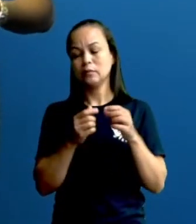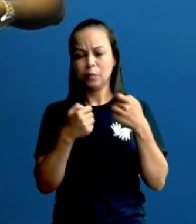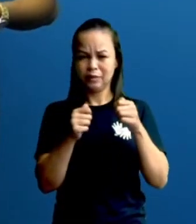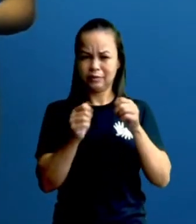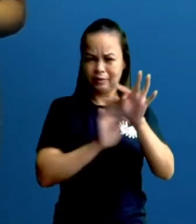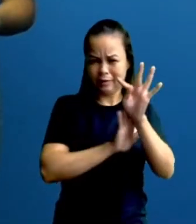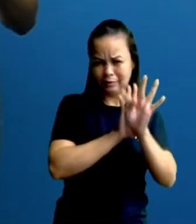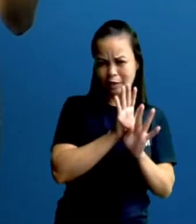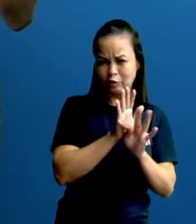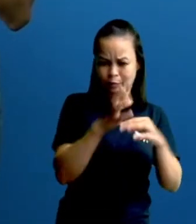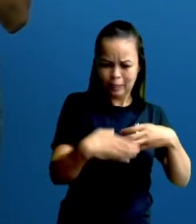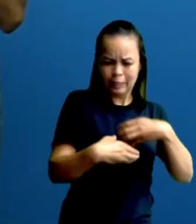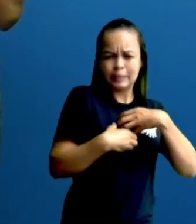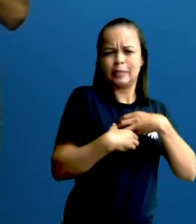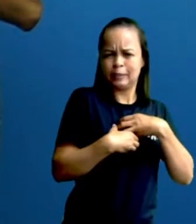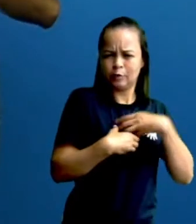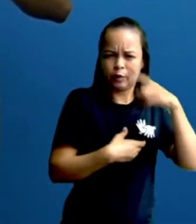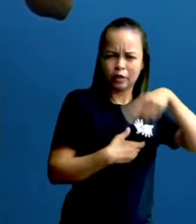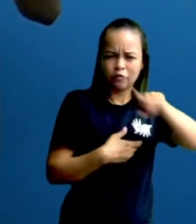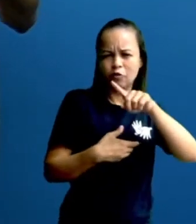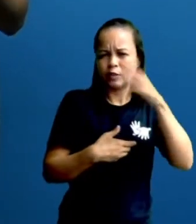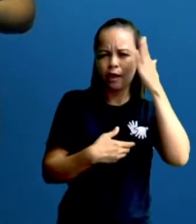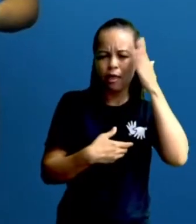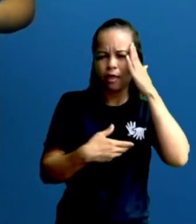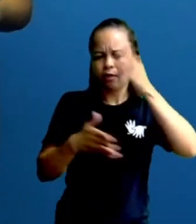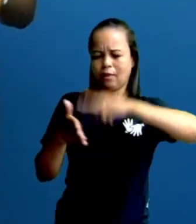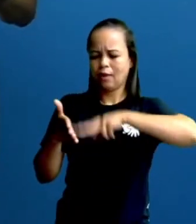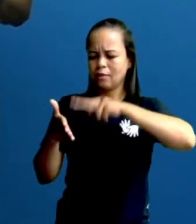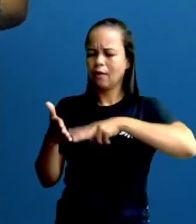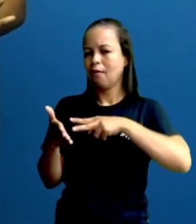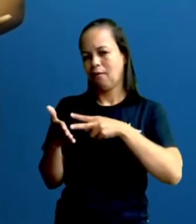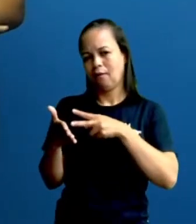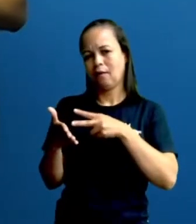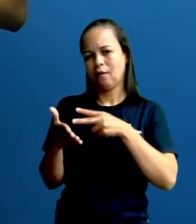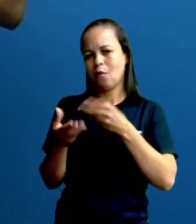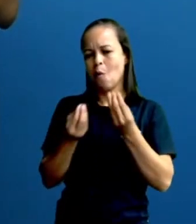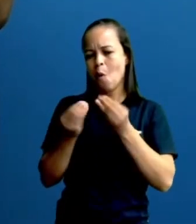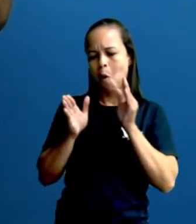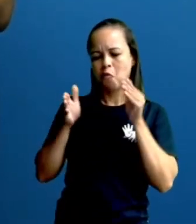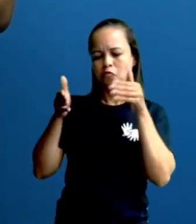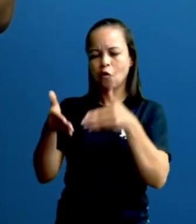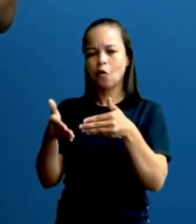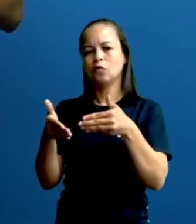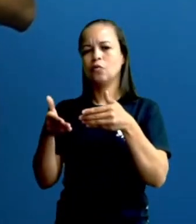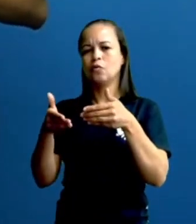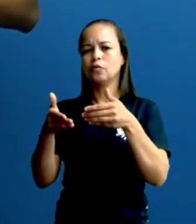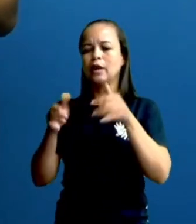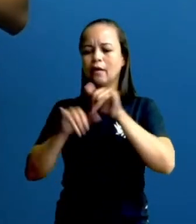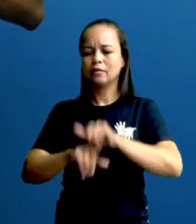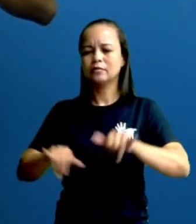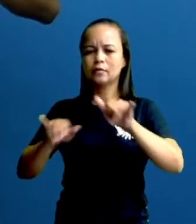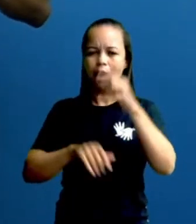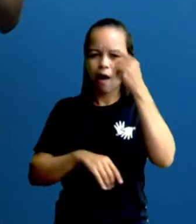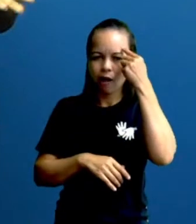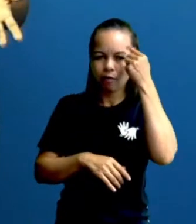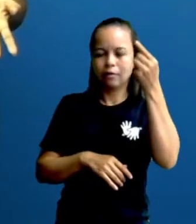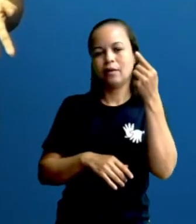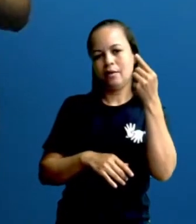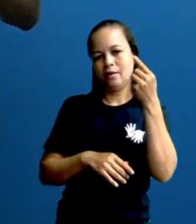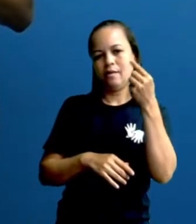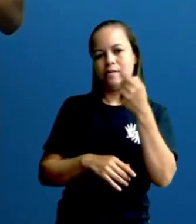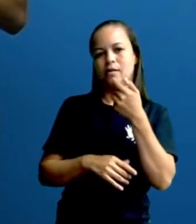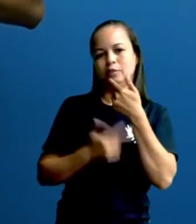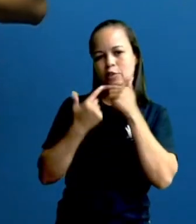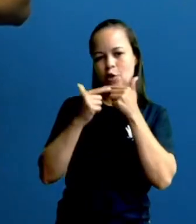que o texto tenha sentido, pra que você, leitor, consiga entender o foco ali, ou que quer passar aquela ideia de